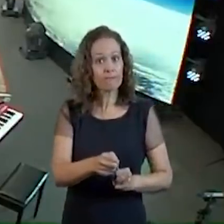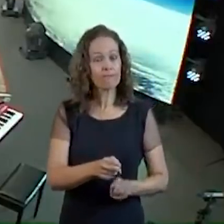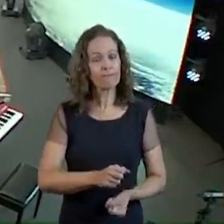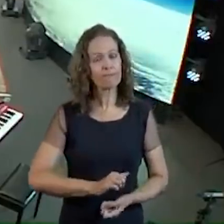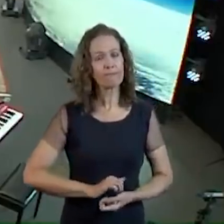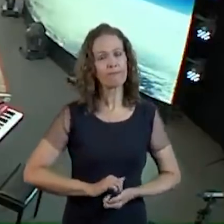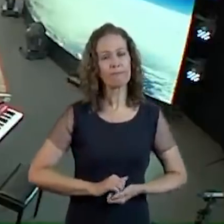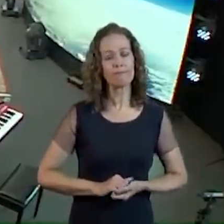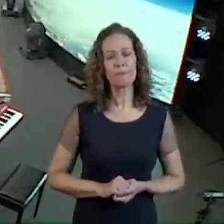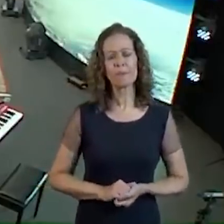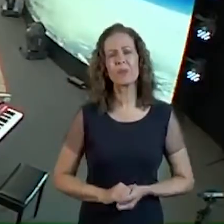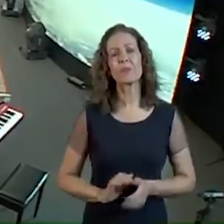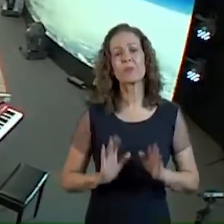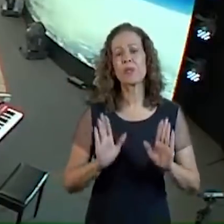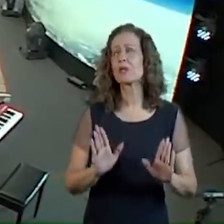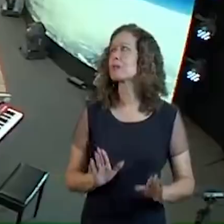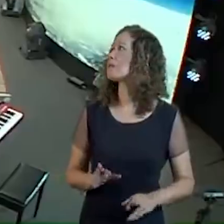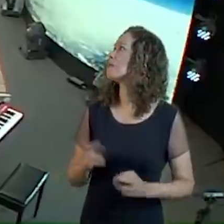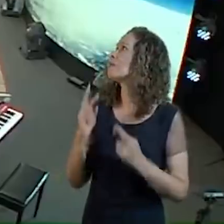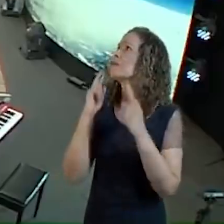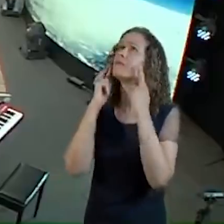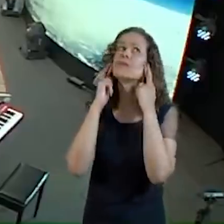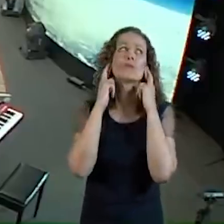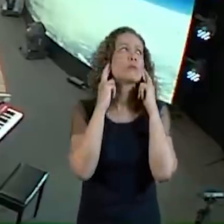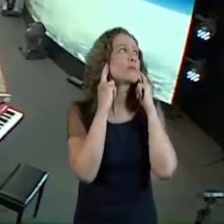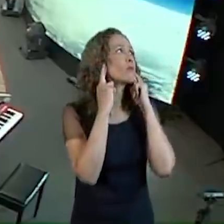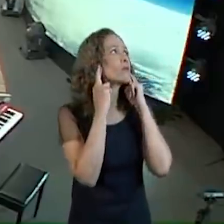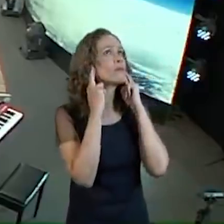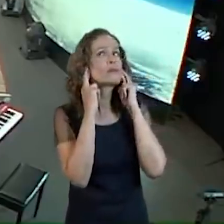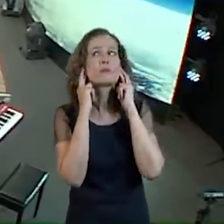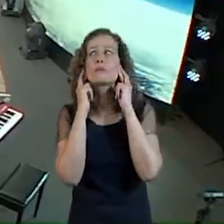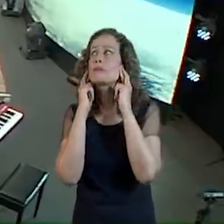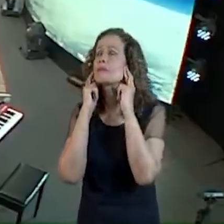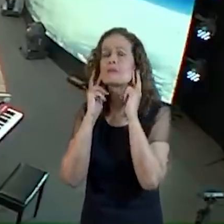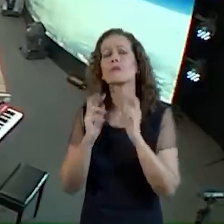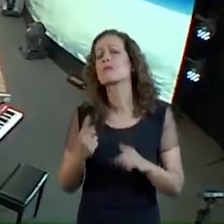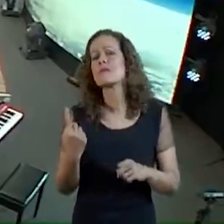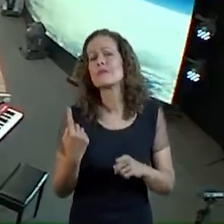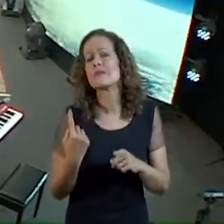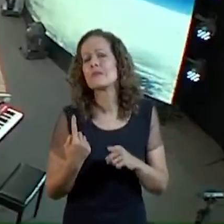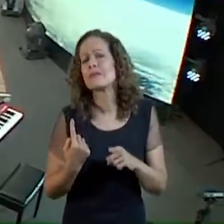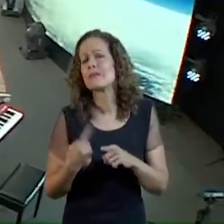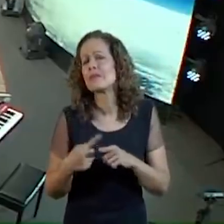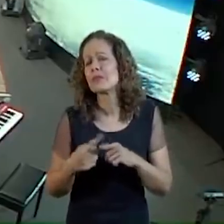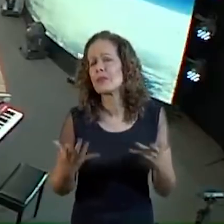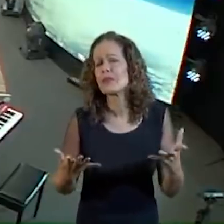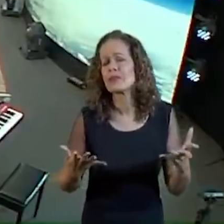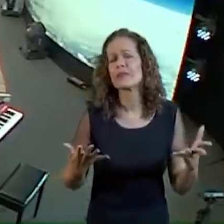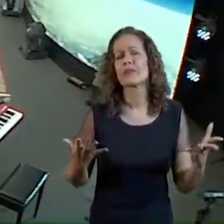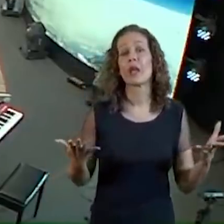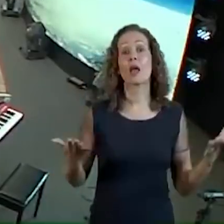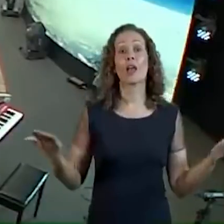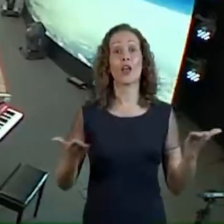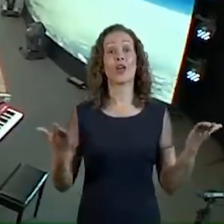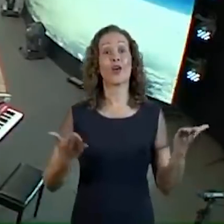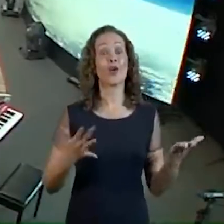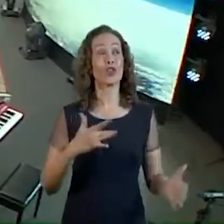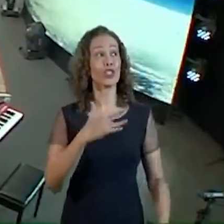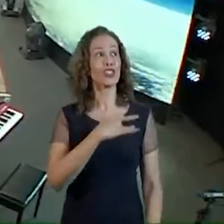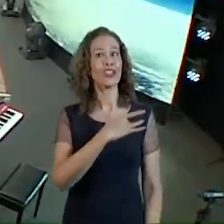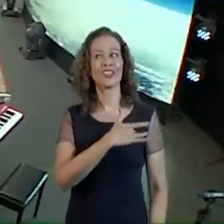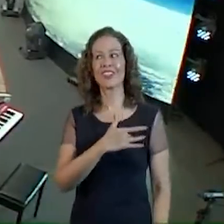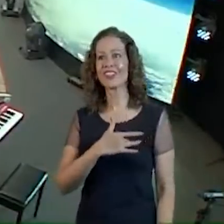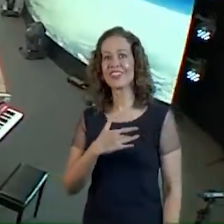Mas a gente não ouve Por que que não ouve? Ah Hoje tem cruzeiro e confiança